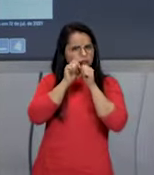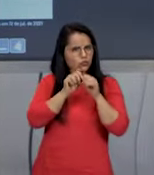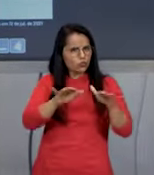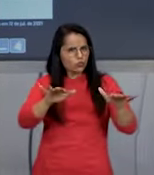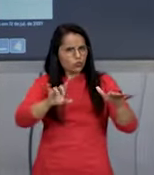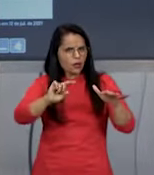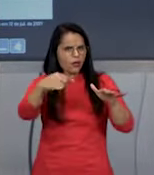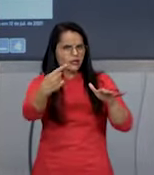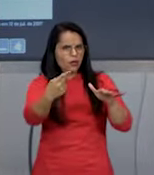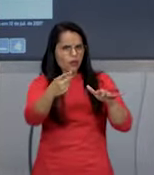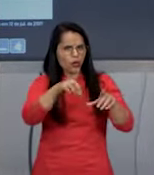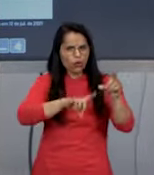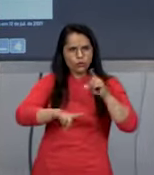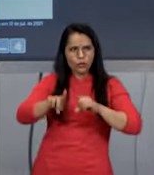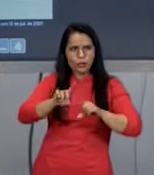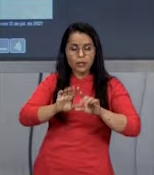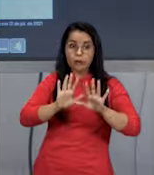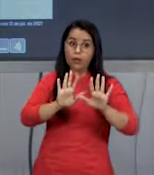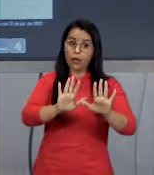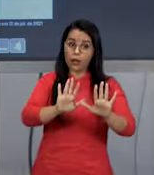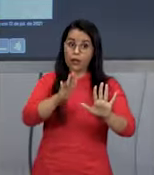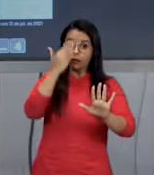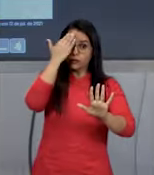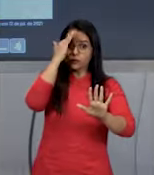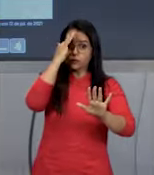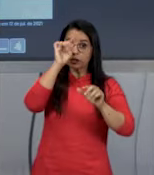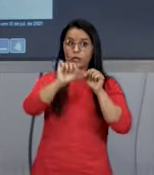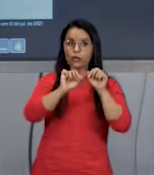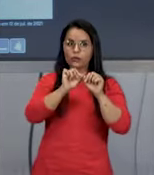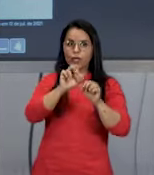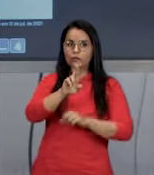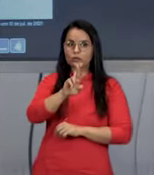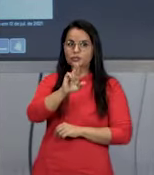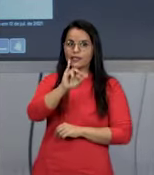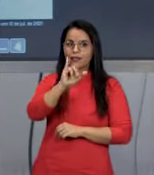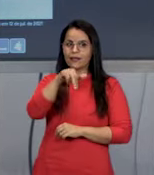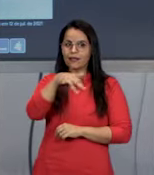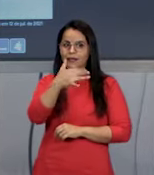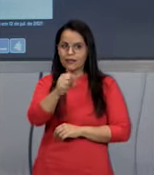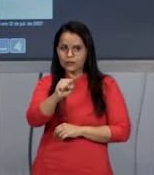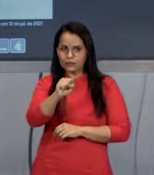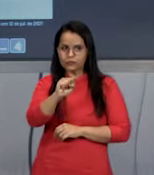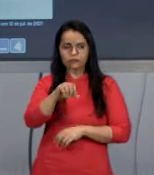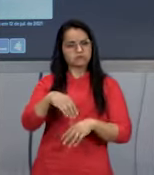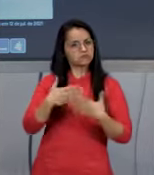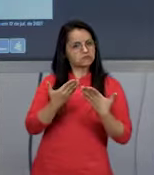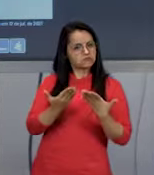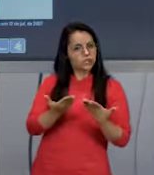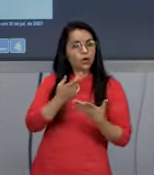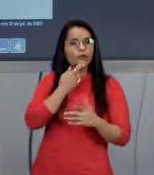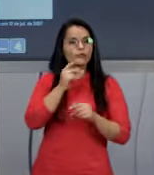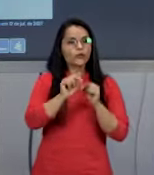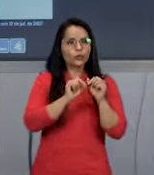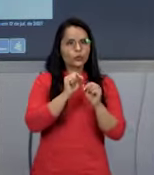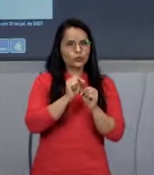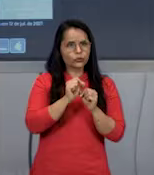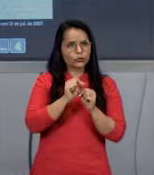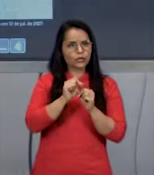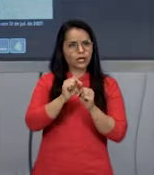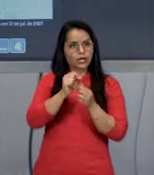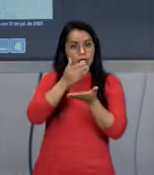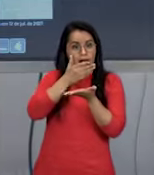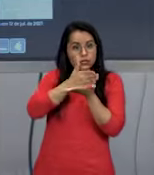domínios? Aí nós vamos entender que são os reinos. Então, aqui a gente vai falar, nas